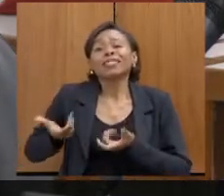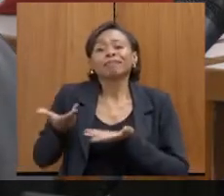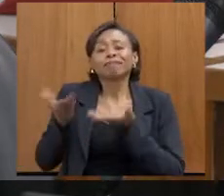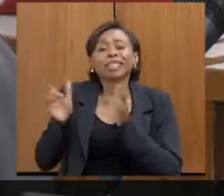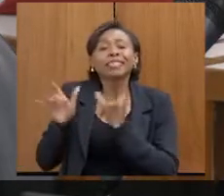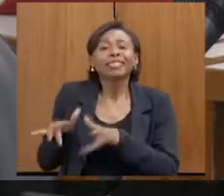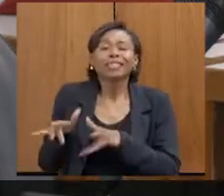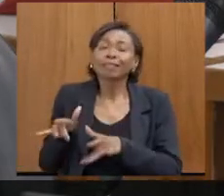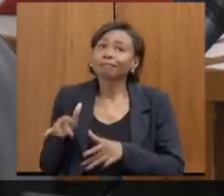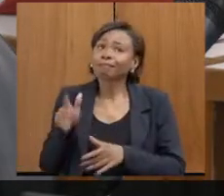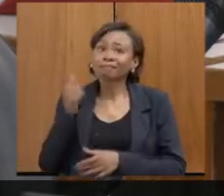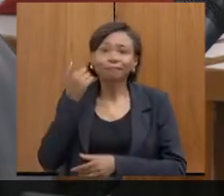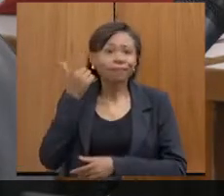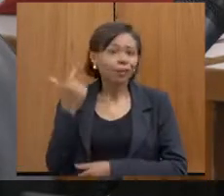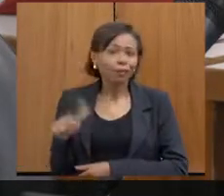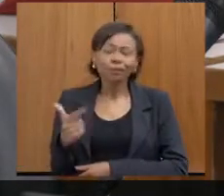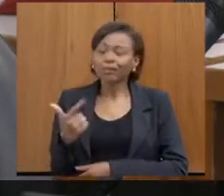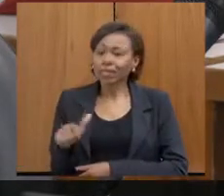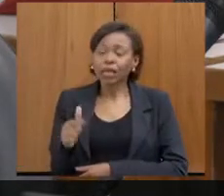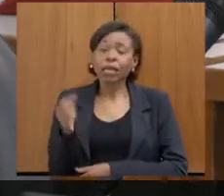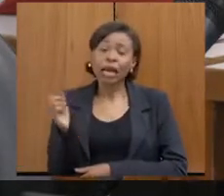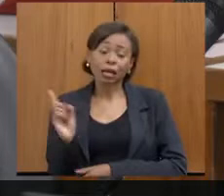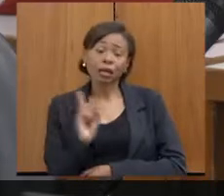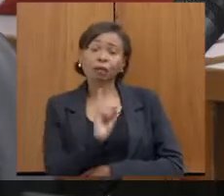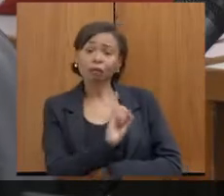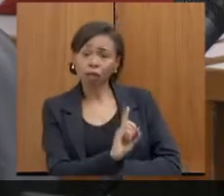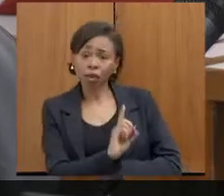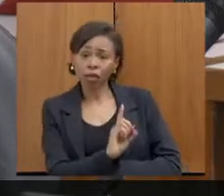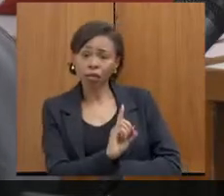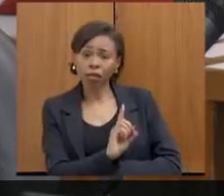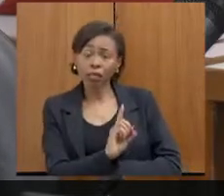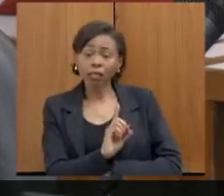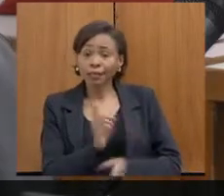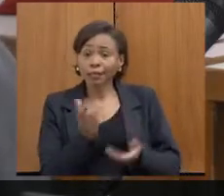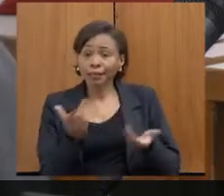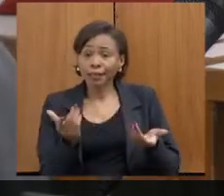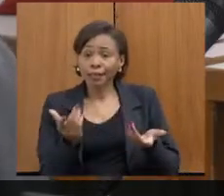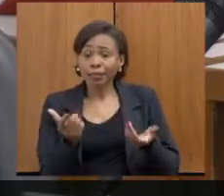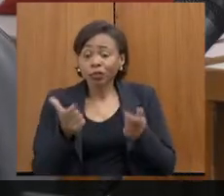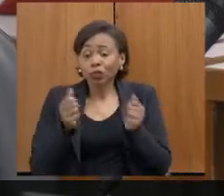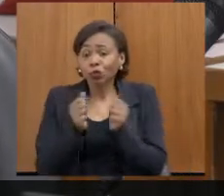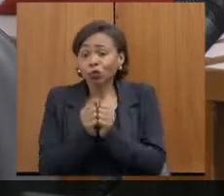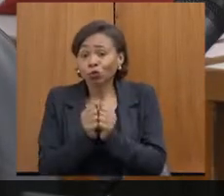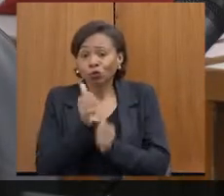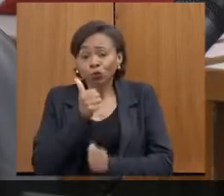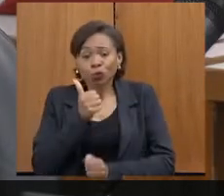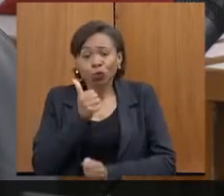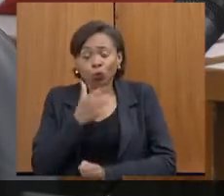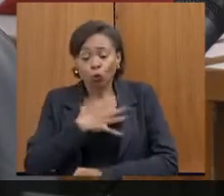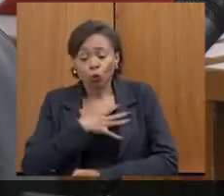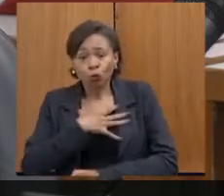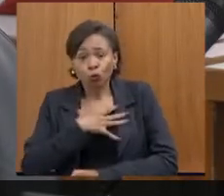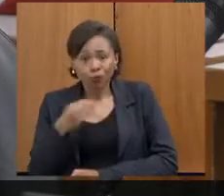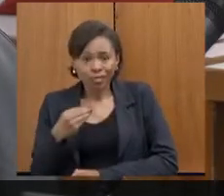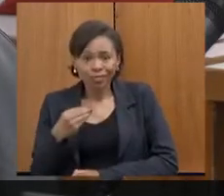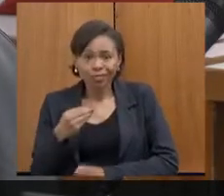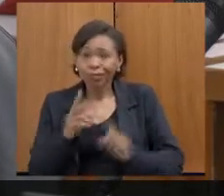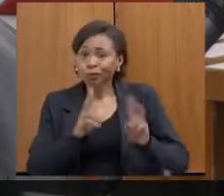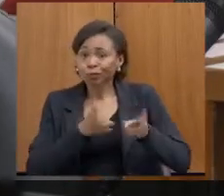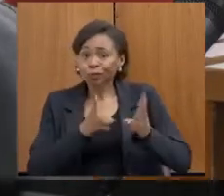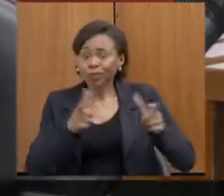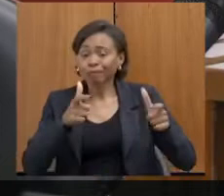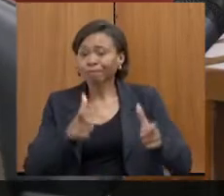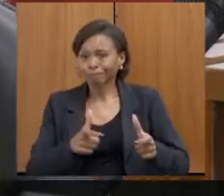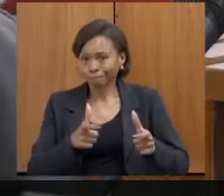vezes tem a intimação para fazer oitiva de agressores, então, eles ficam compartilhando o mesmo espaço e, nesse momento,